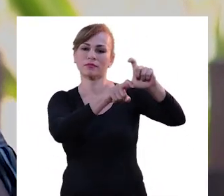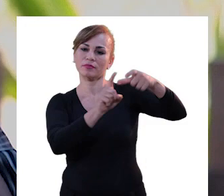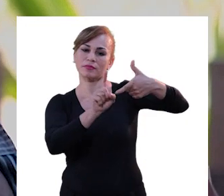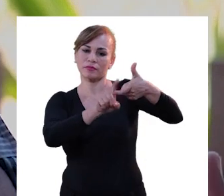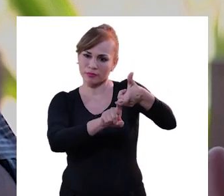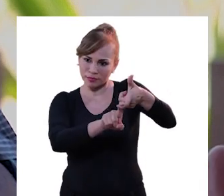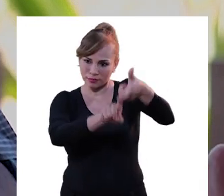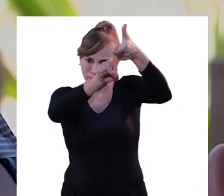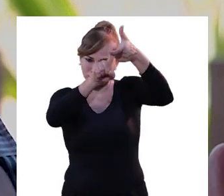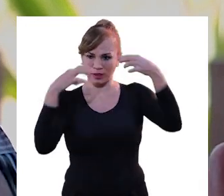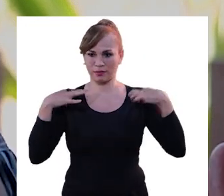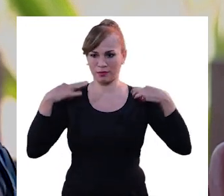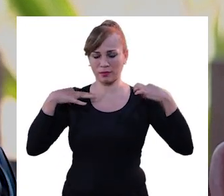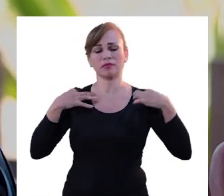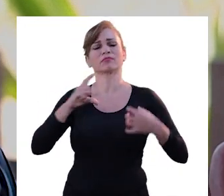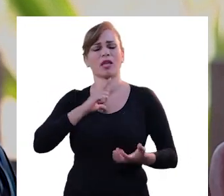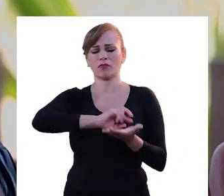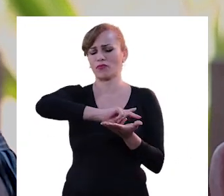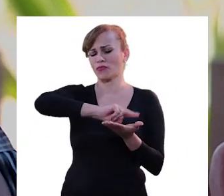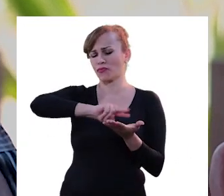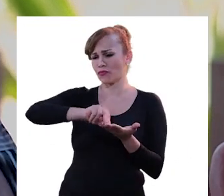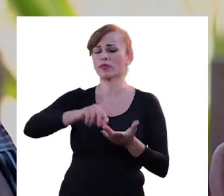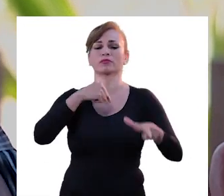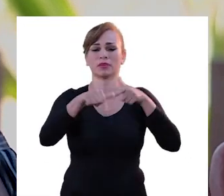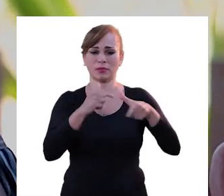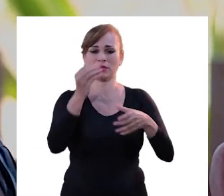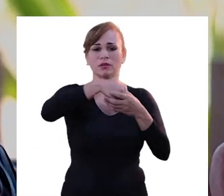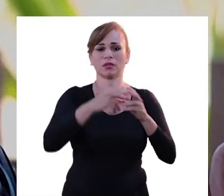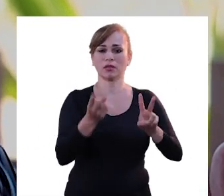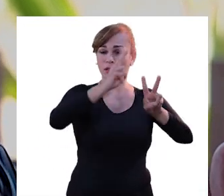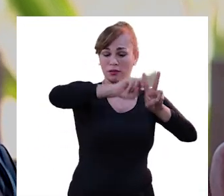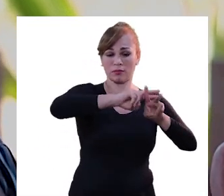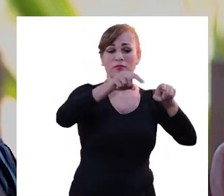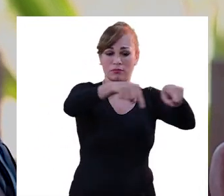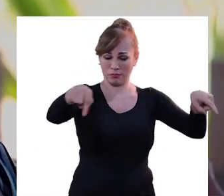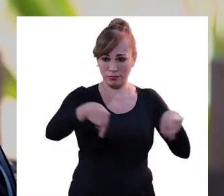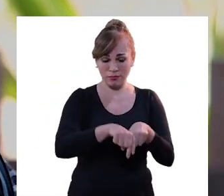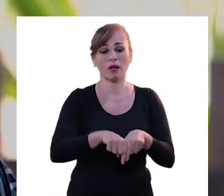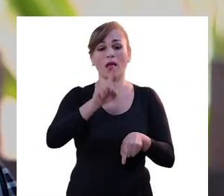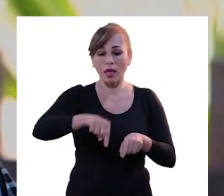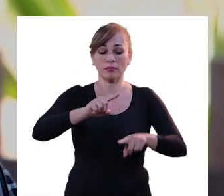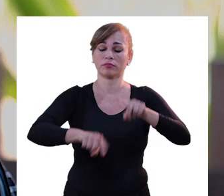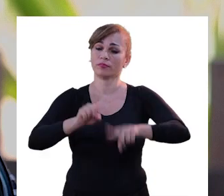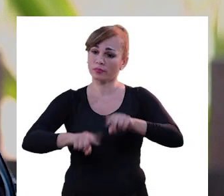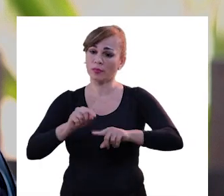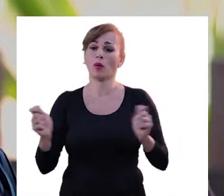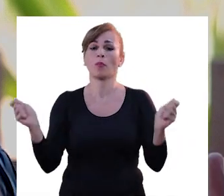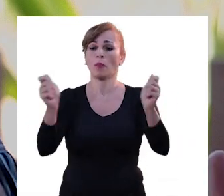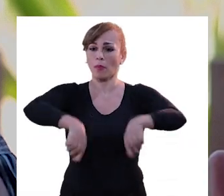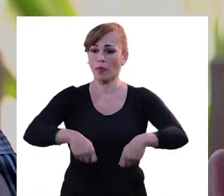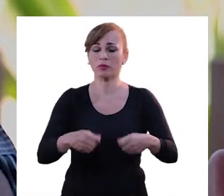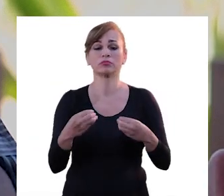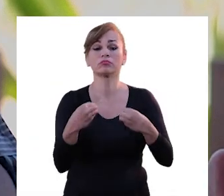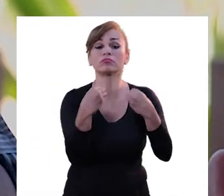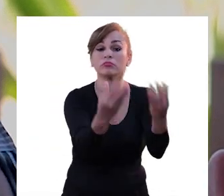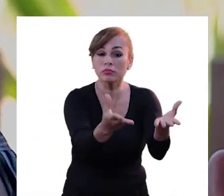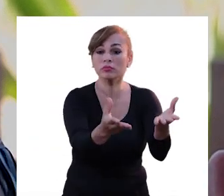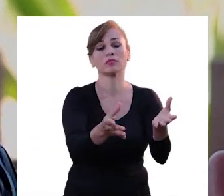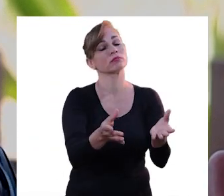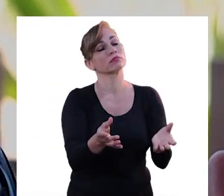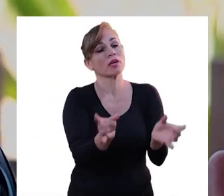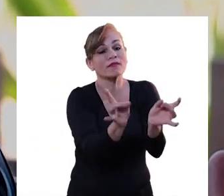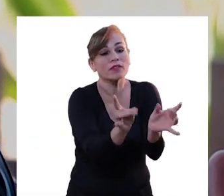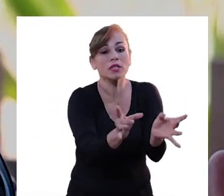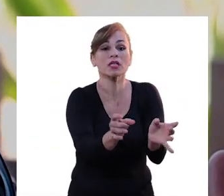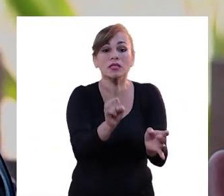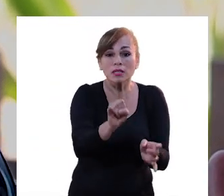araras. Então, assim, são infinidades de itens que são produzidos dentro das unidades prisionais, que esses materiais,